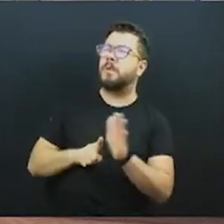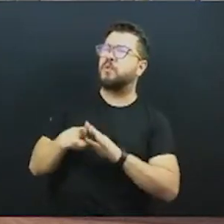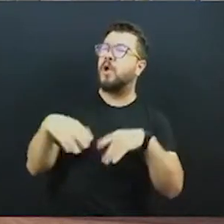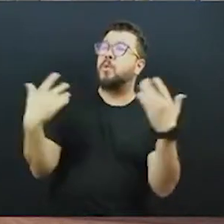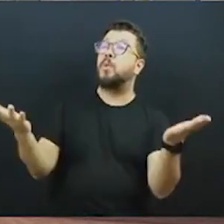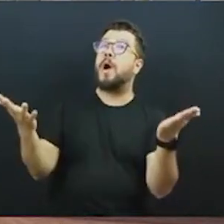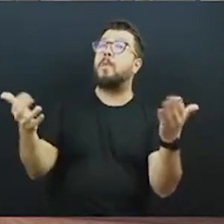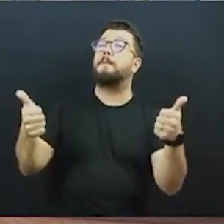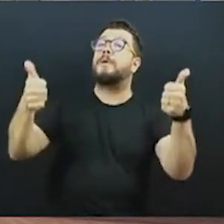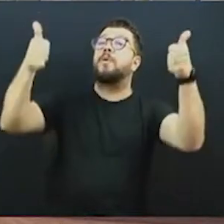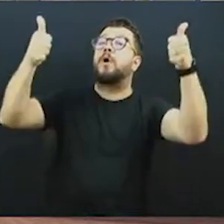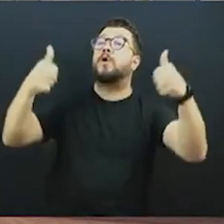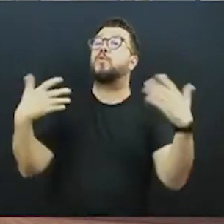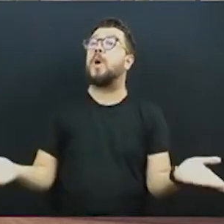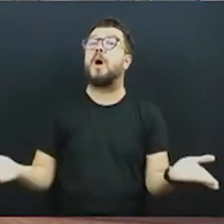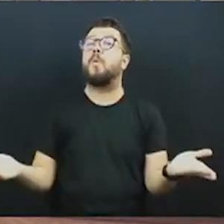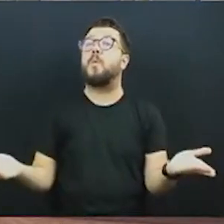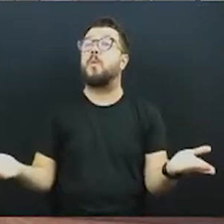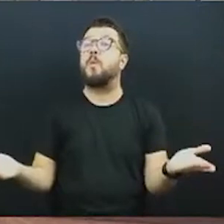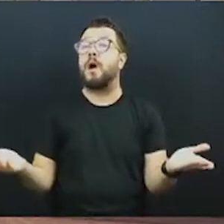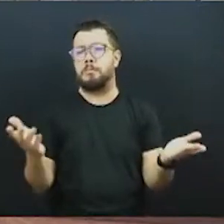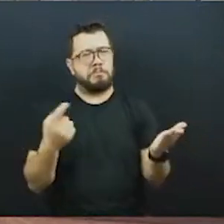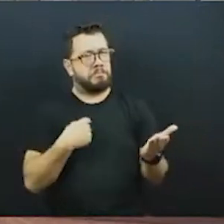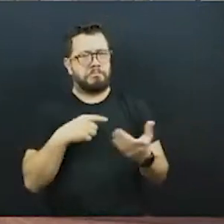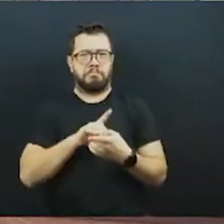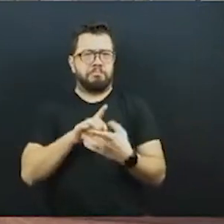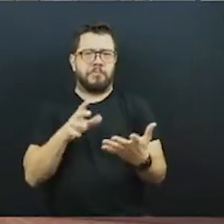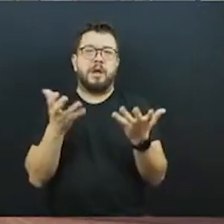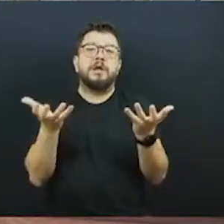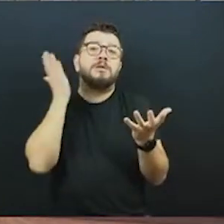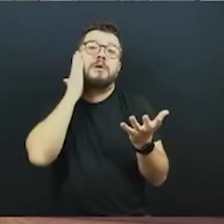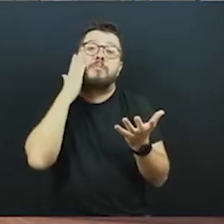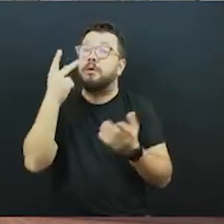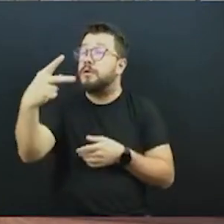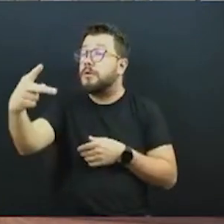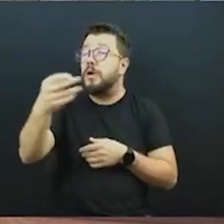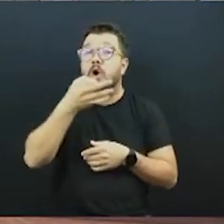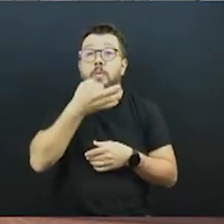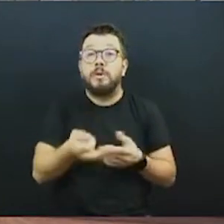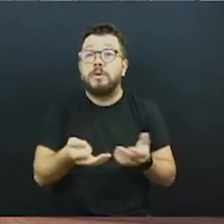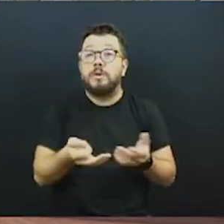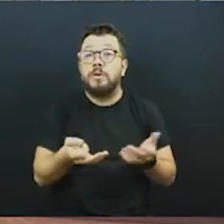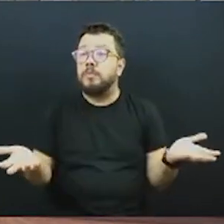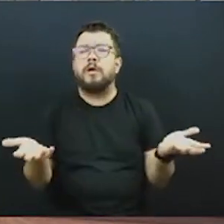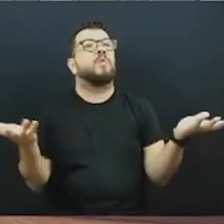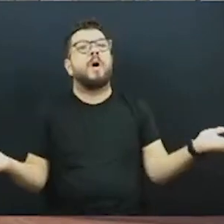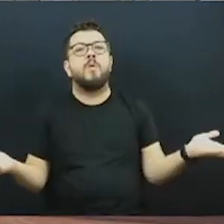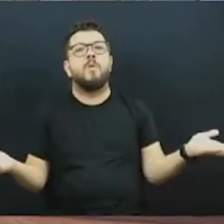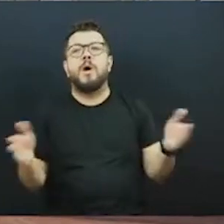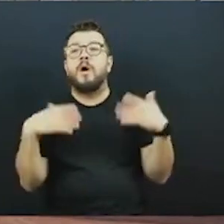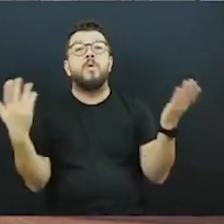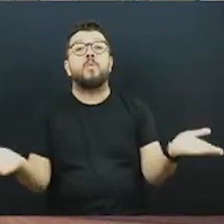Porque eu quero saber, na opinião, eu sou um democrata, a gente quer ouvir a opinião de todos, para saber, então, qual é o melhor sistema de transporte,